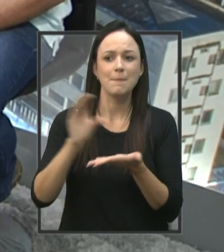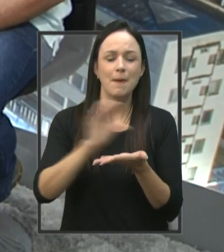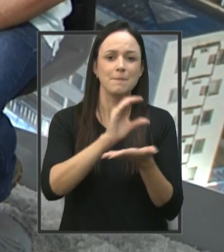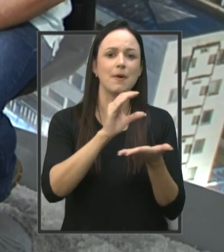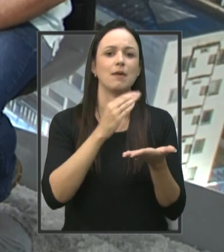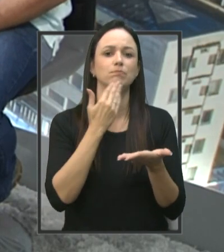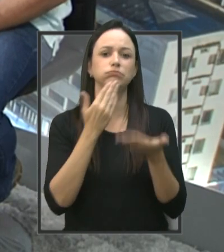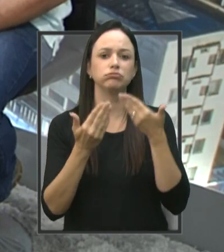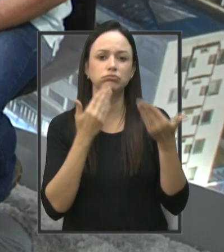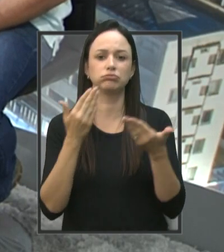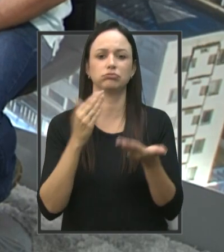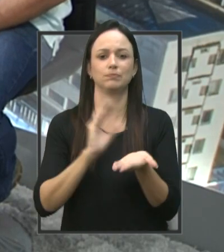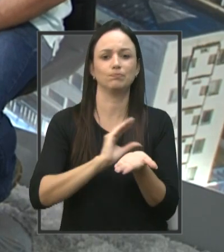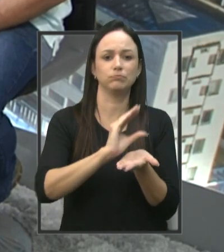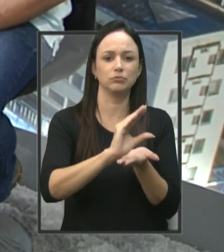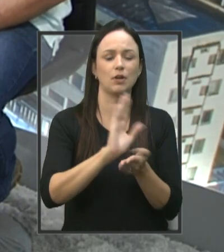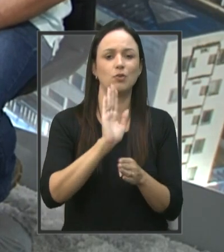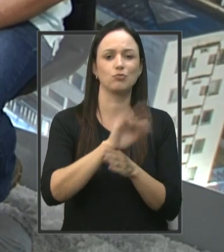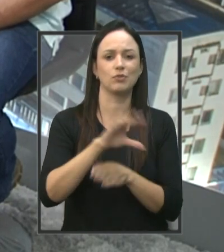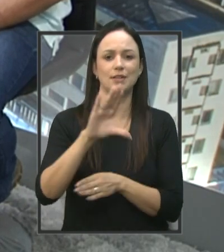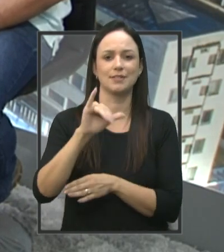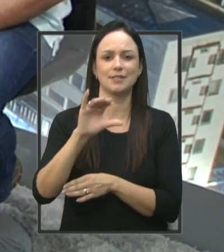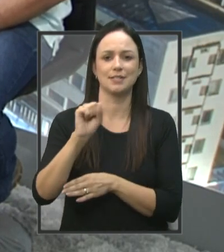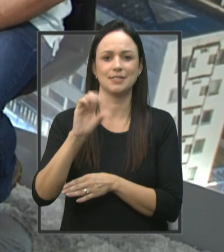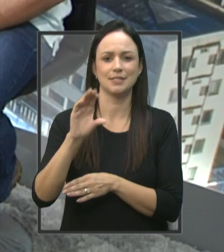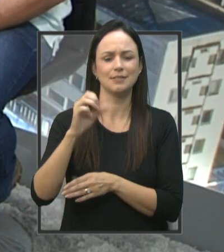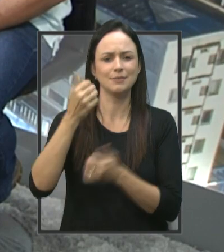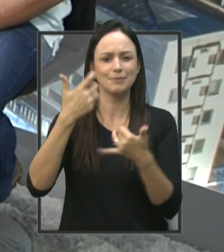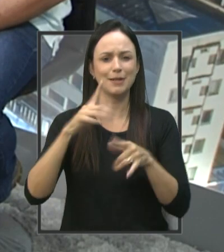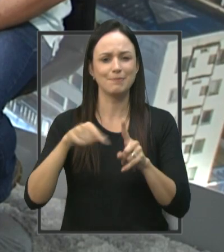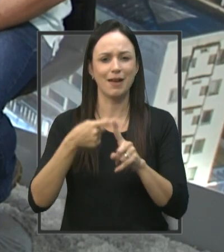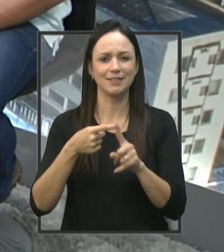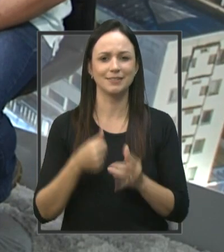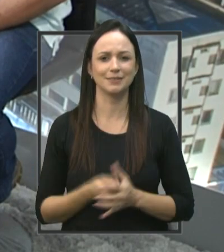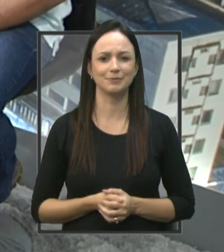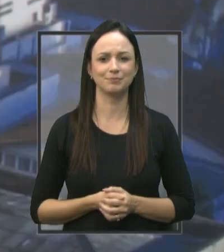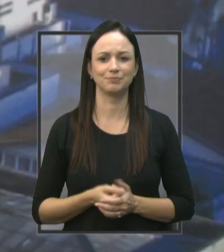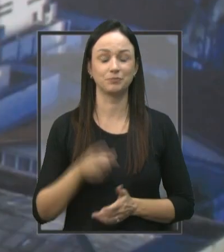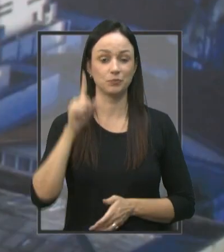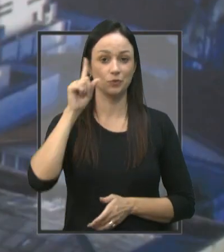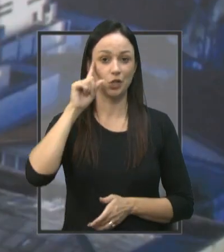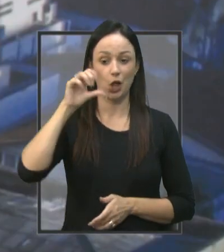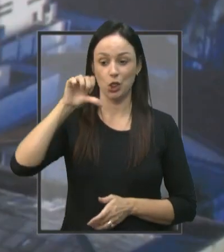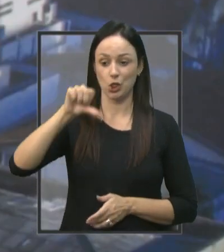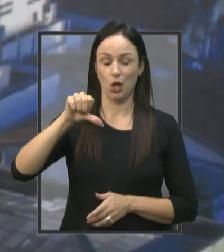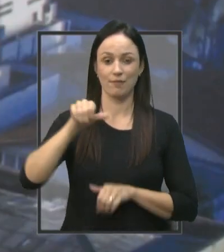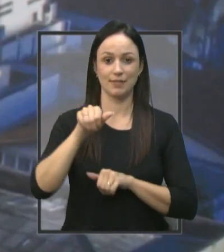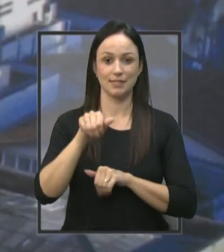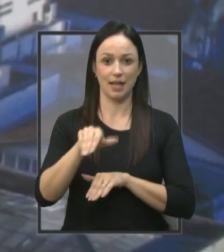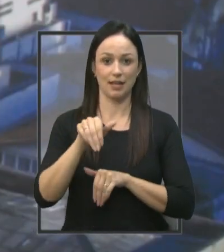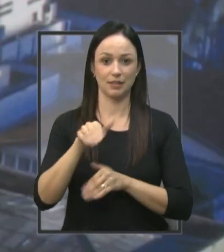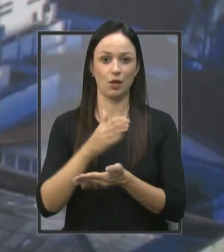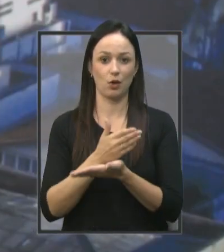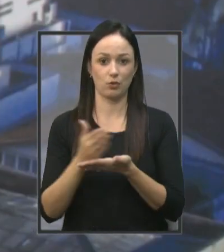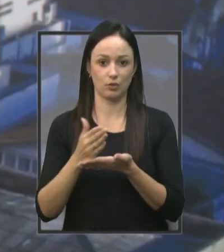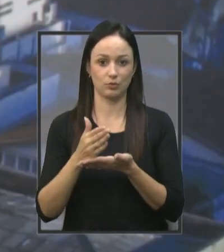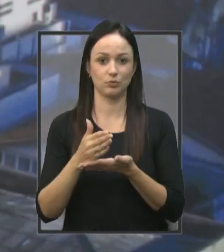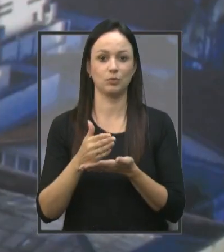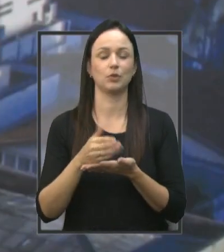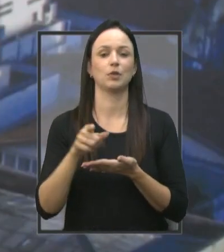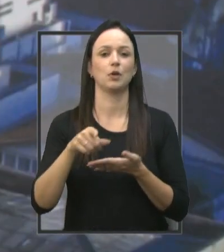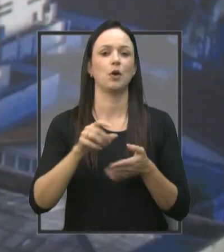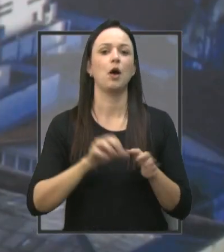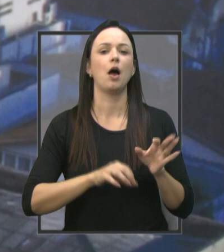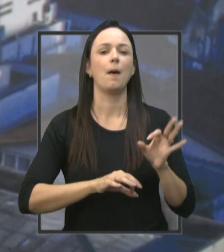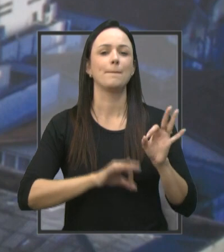Para atender ao SISC Conte mais para a gente Em 9 de setembro Nós demos início ao projeto Com a